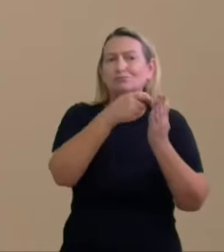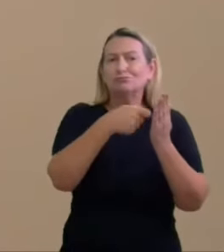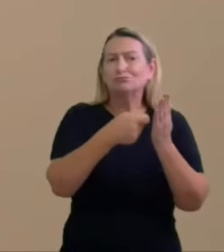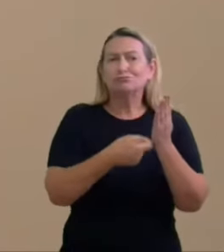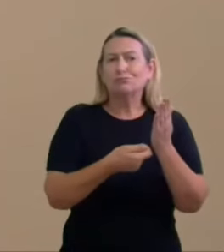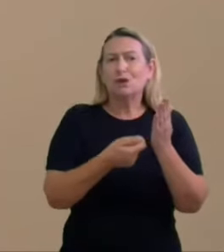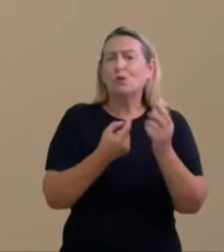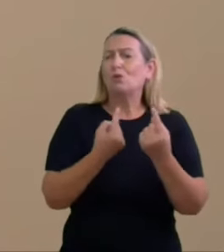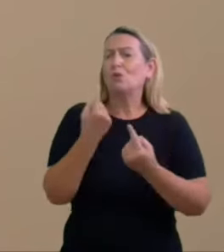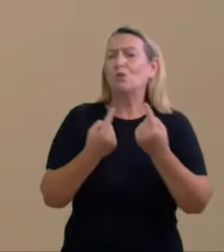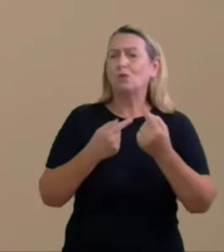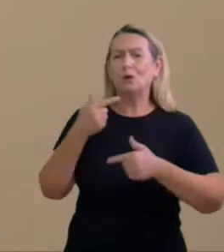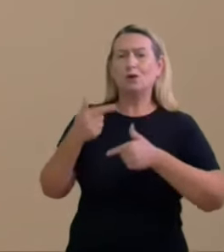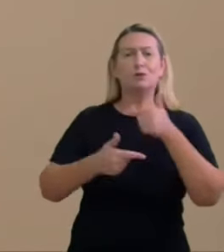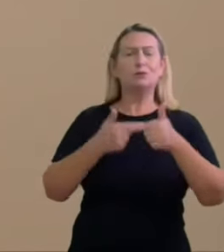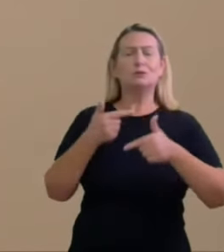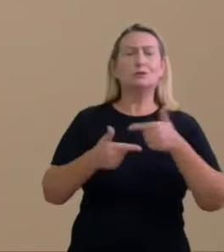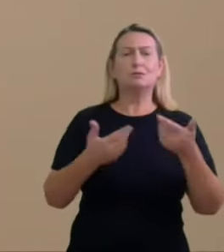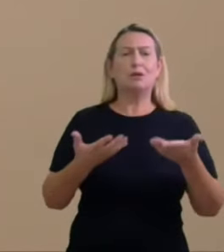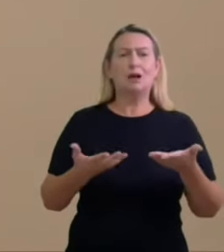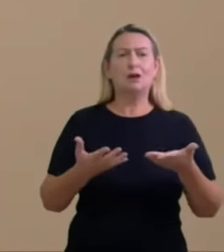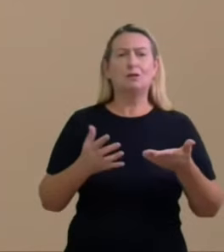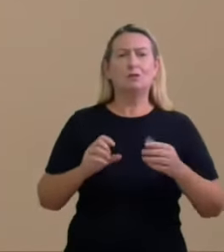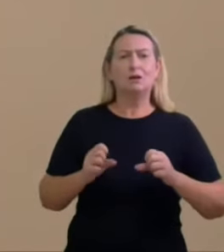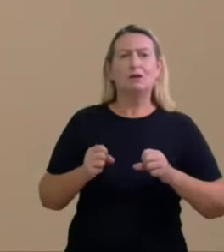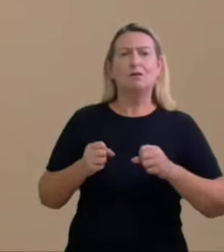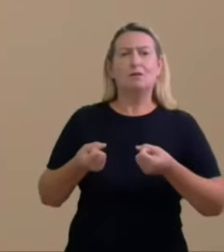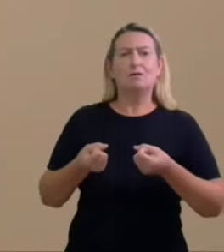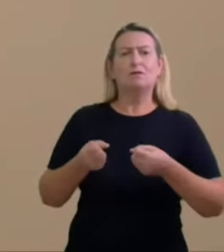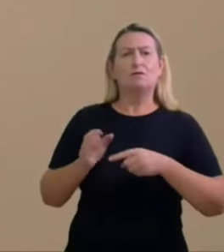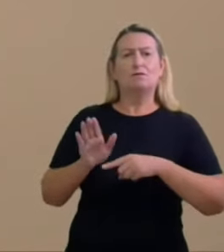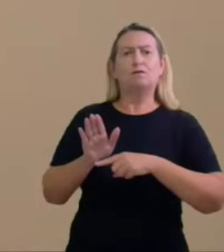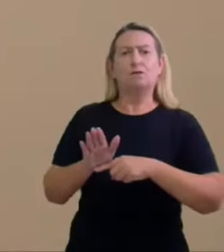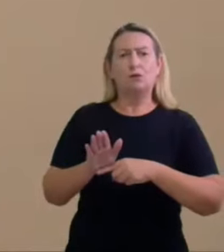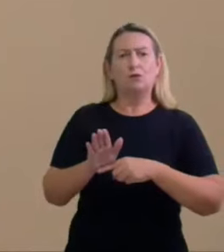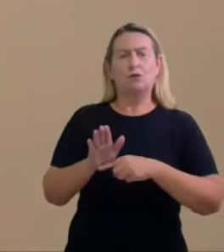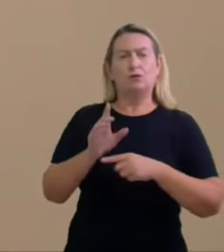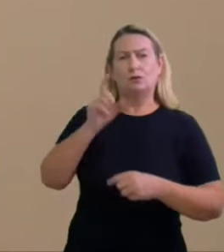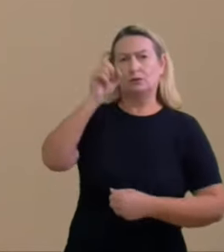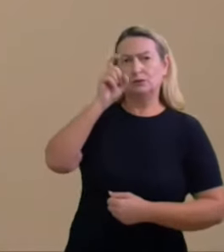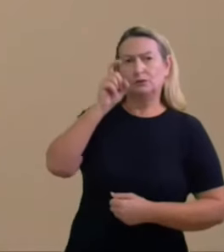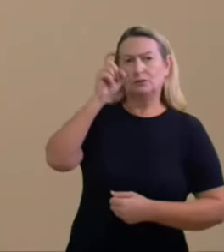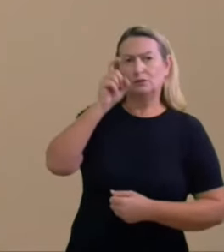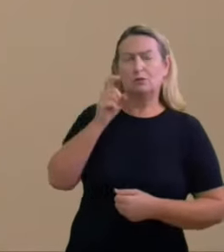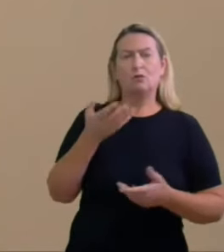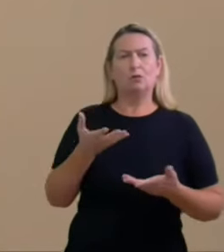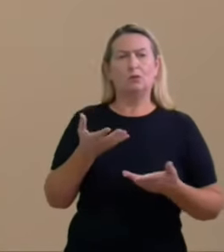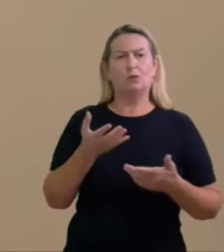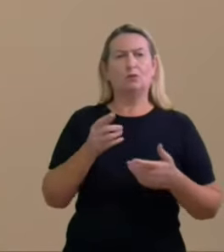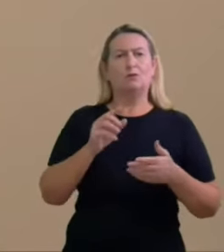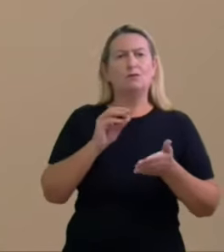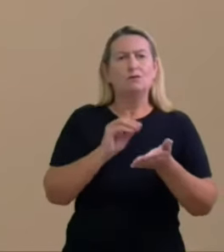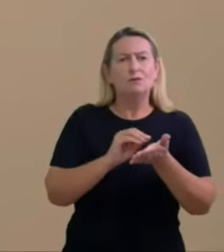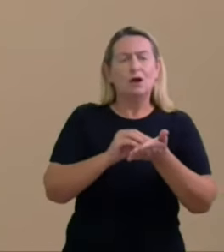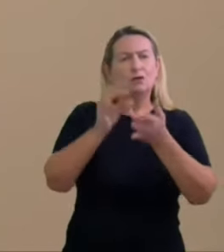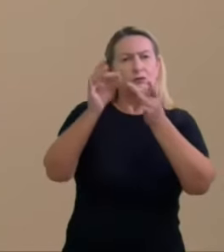o trabalho realizado que foi feito a favor do Sérgio Moro vale dizer é vago e não tem menção a fatos jurídicos determinados